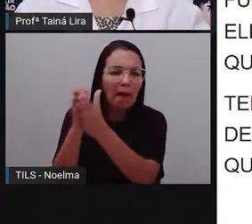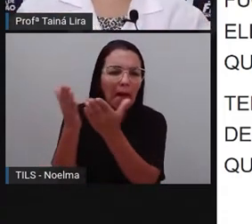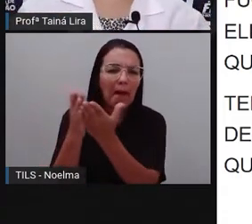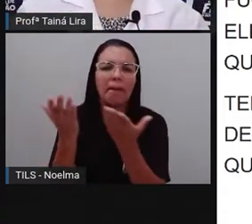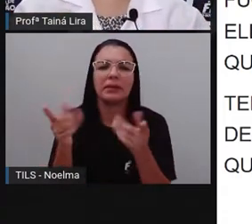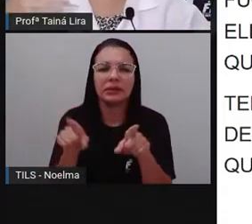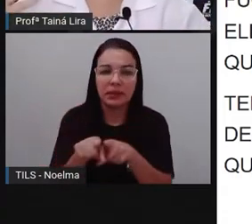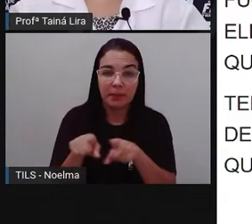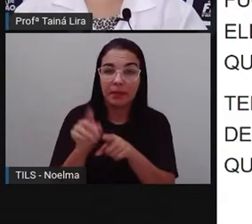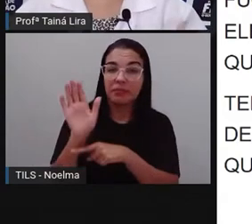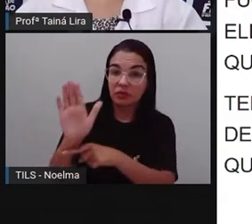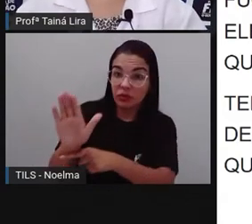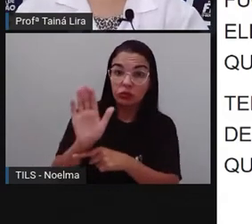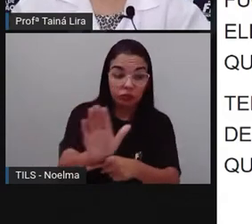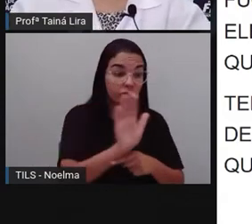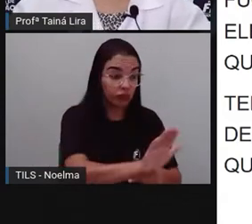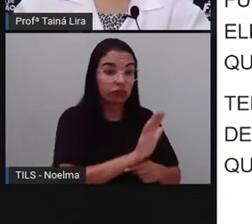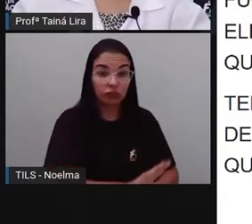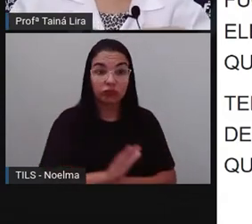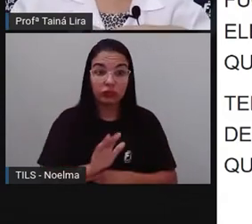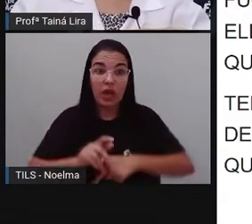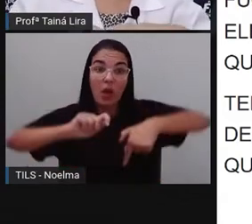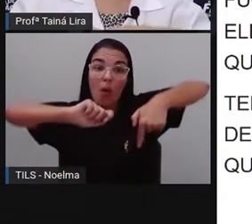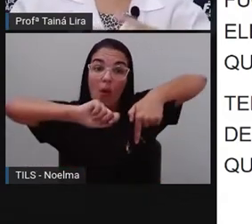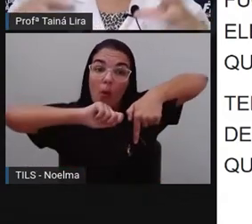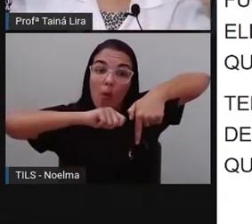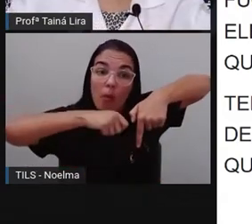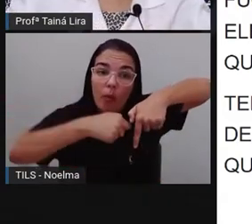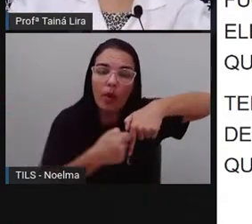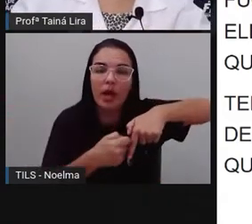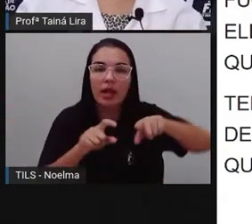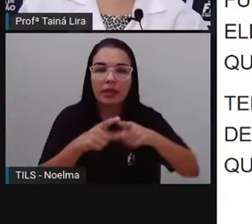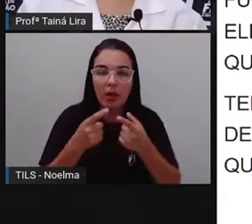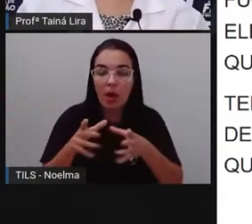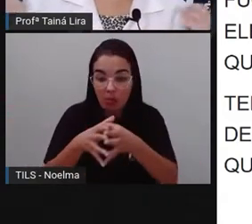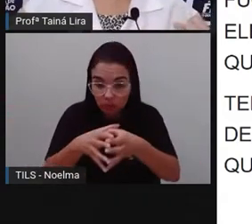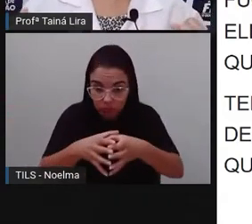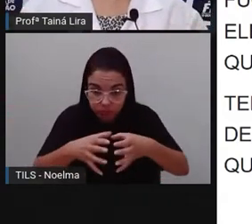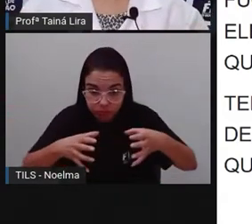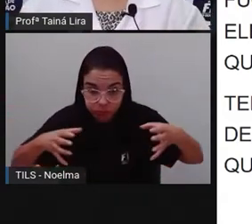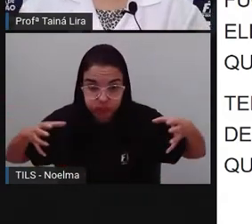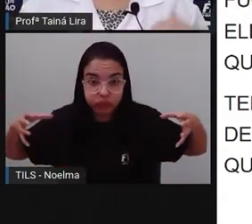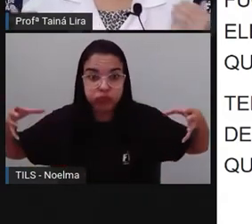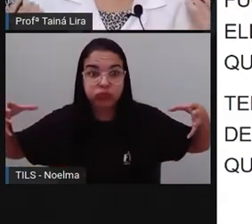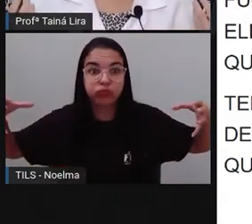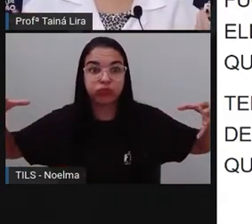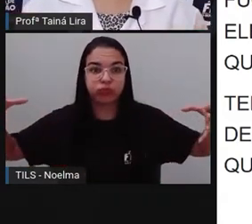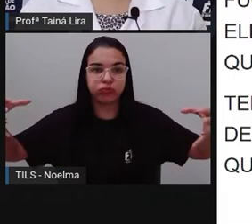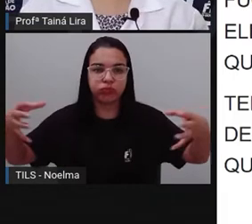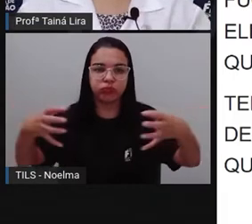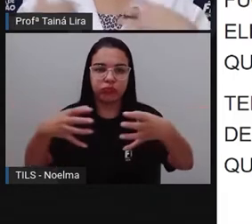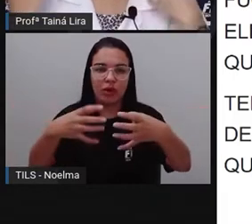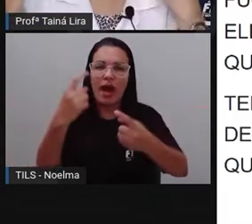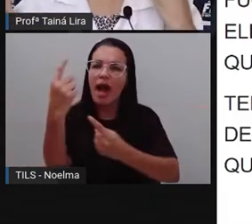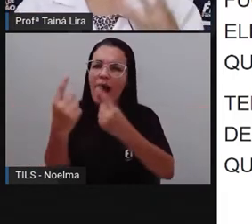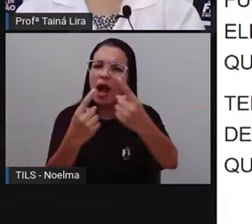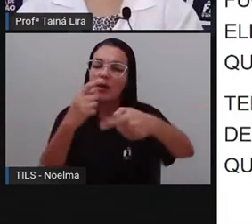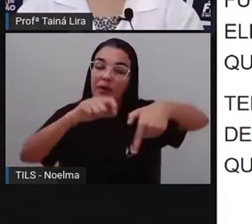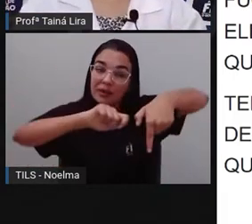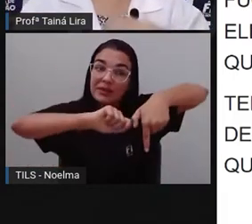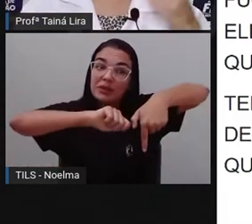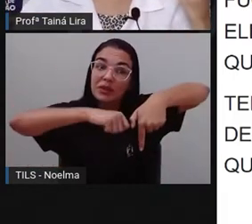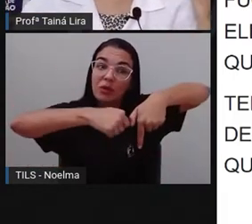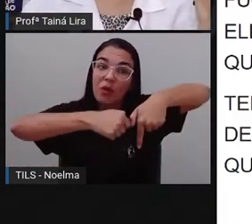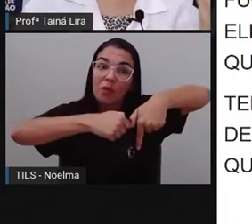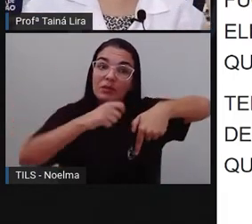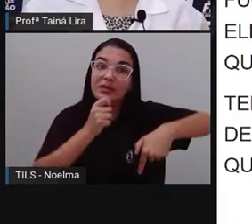os africanos, os indígenas. Então, era uma comunidade muito grande, certo? E alguns quilombos ainda existem.